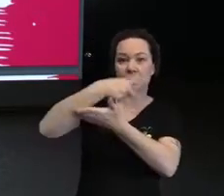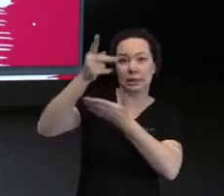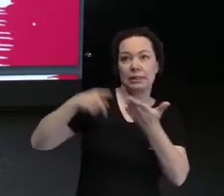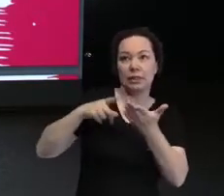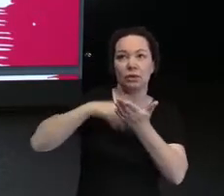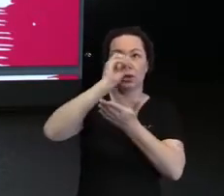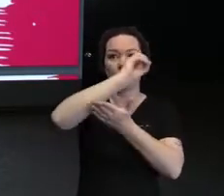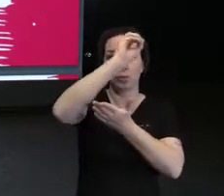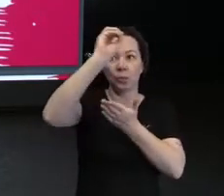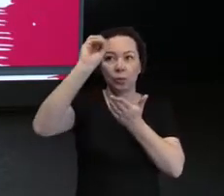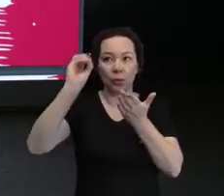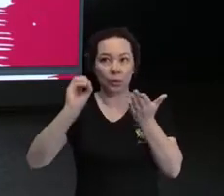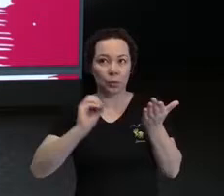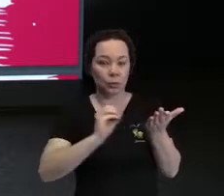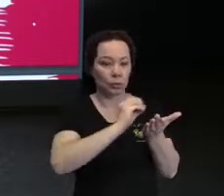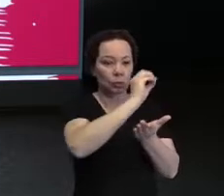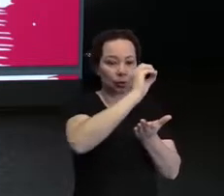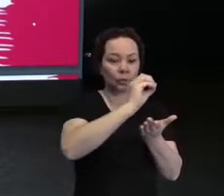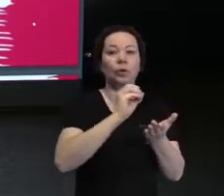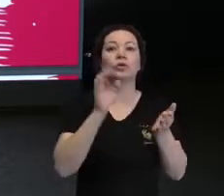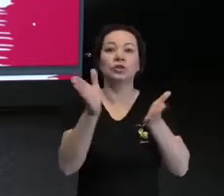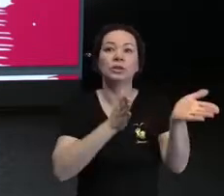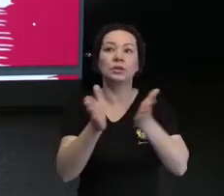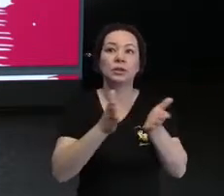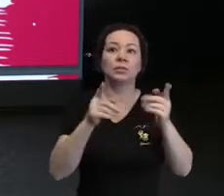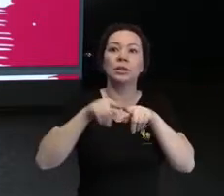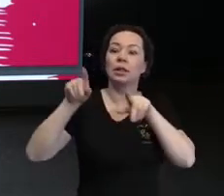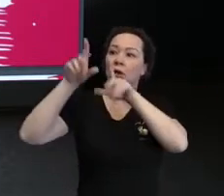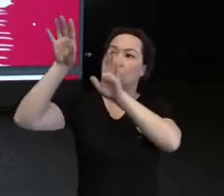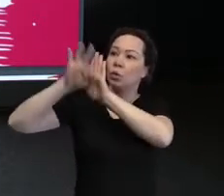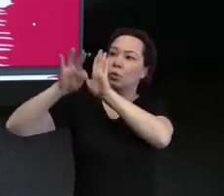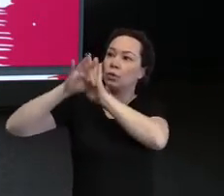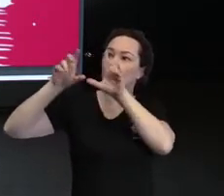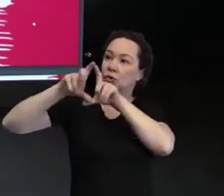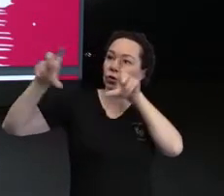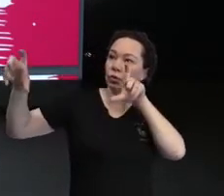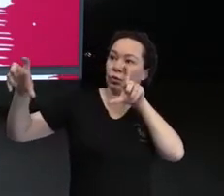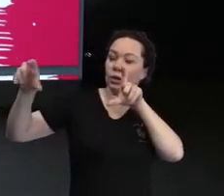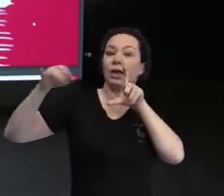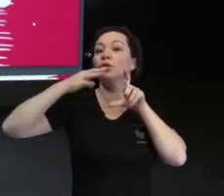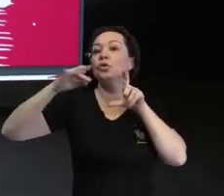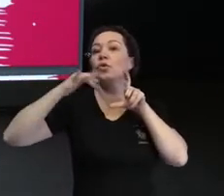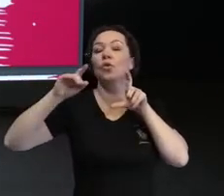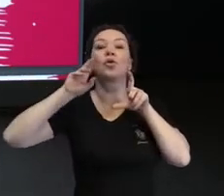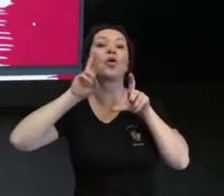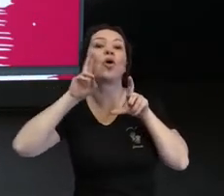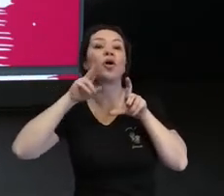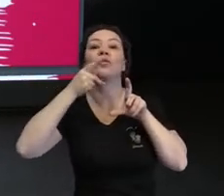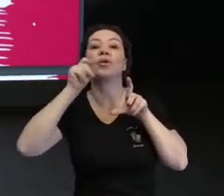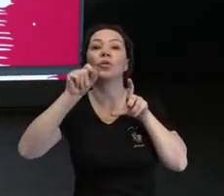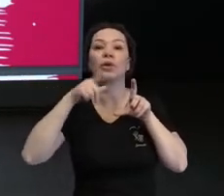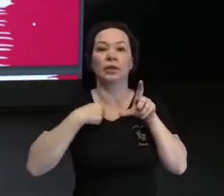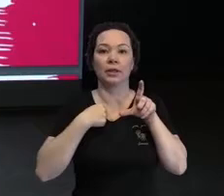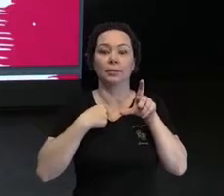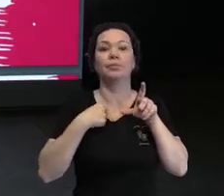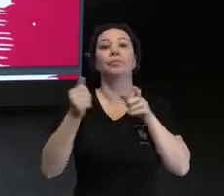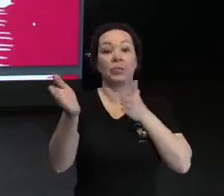símbolos sobre a questão da acessibilidade e um texto ao lado, cor de rosa, que fala o seguinte. A